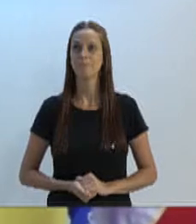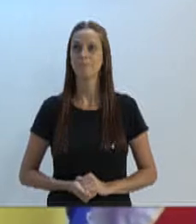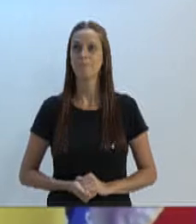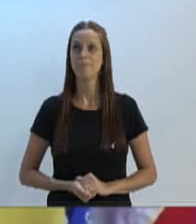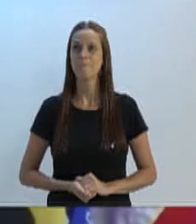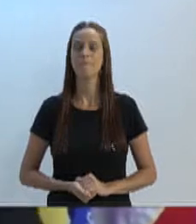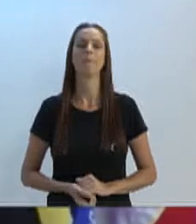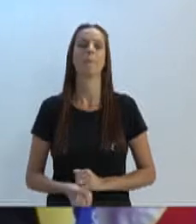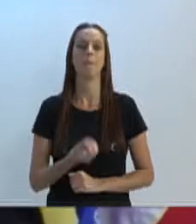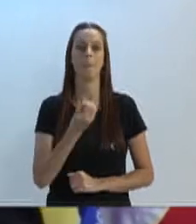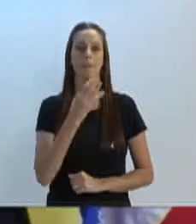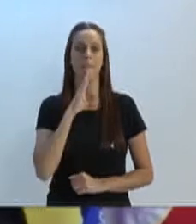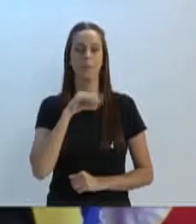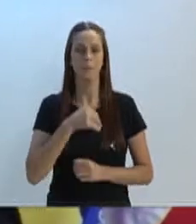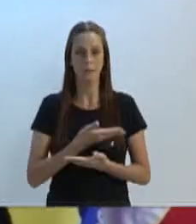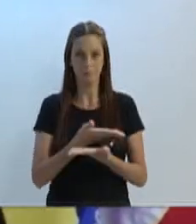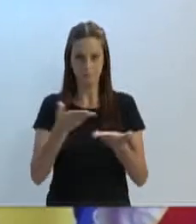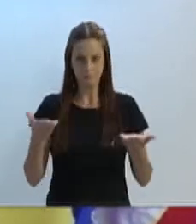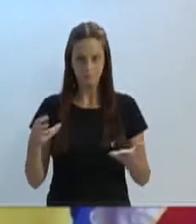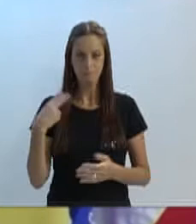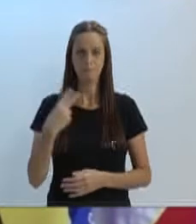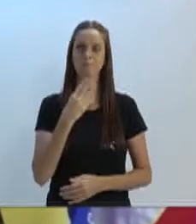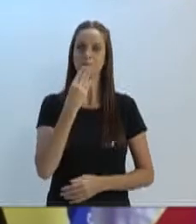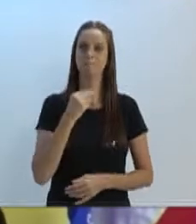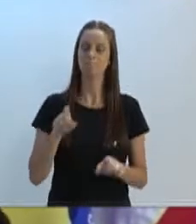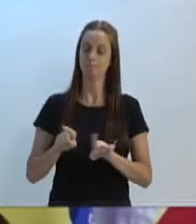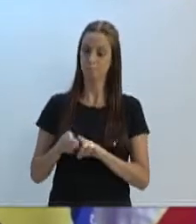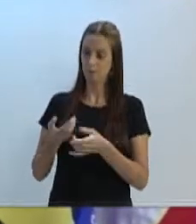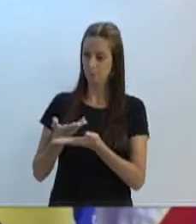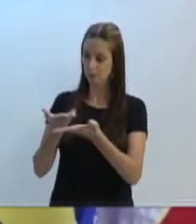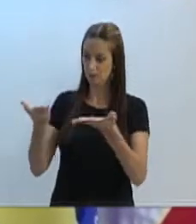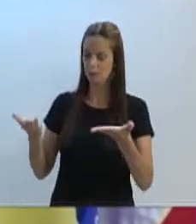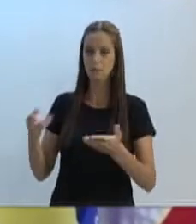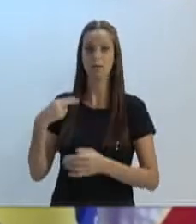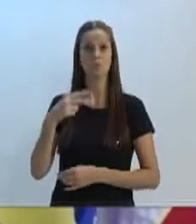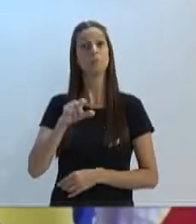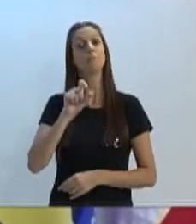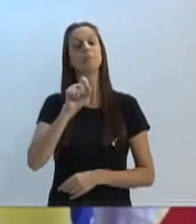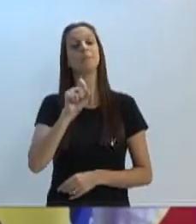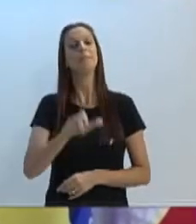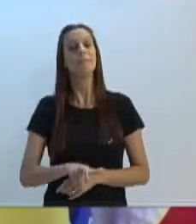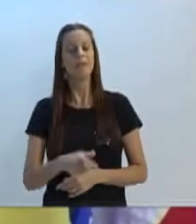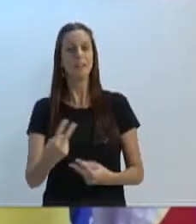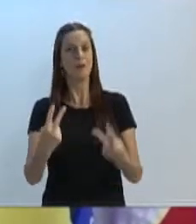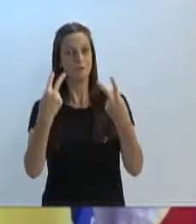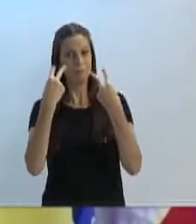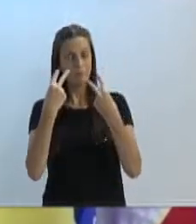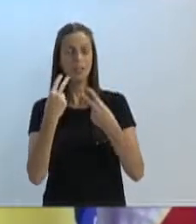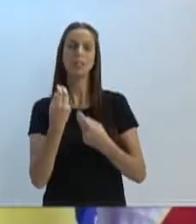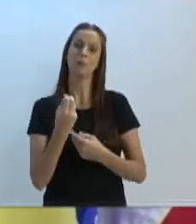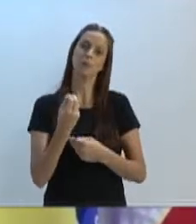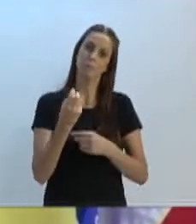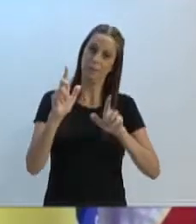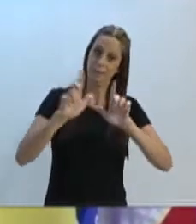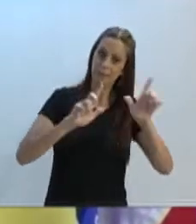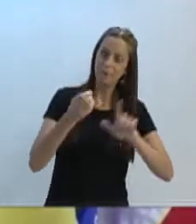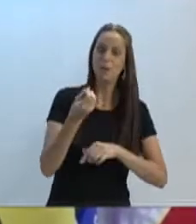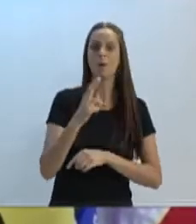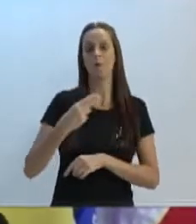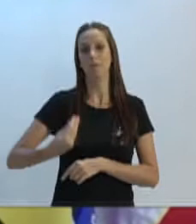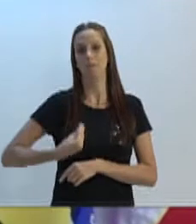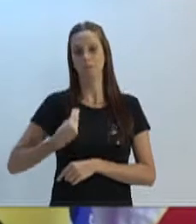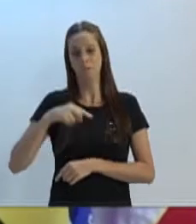Muito boa tarde, vereador Bruno Cunha, os demais colegas vereadores que nos assistem pela TVL e do plenário desta casa.